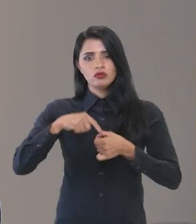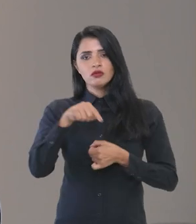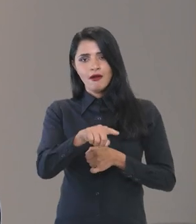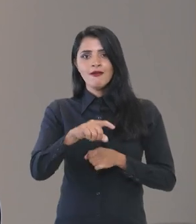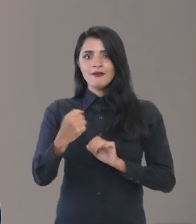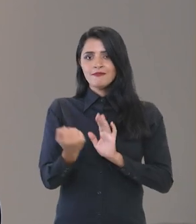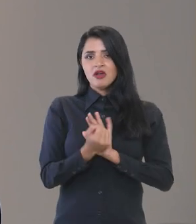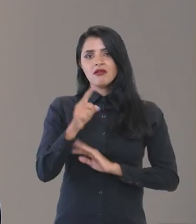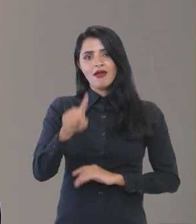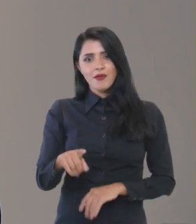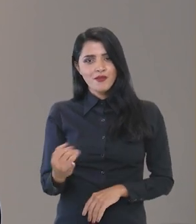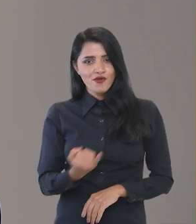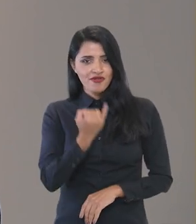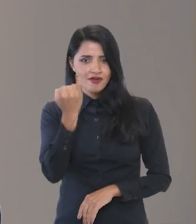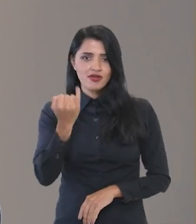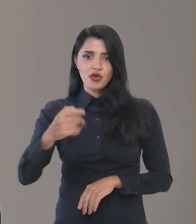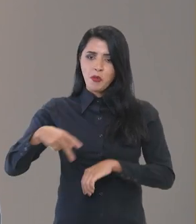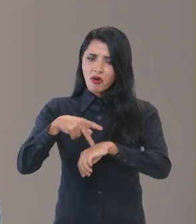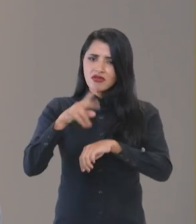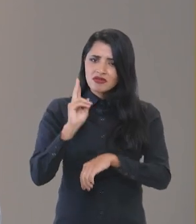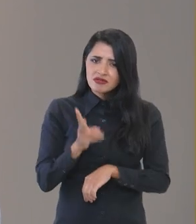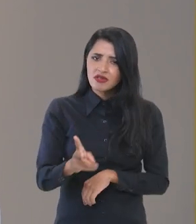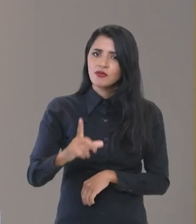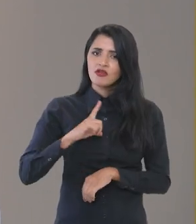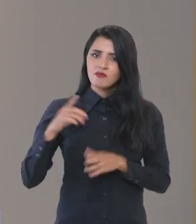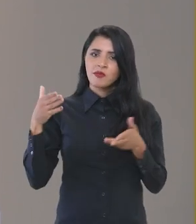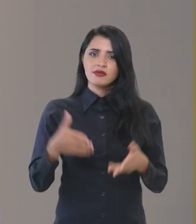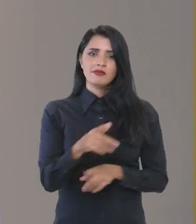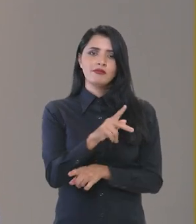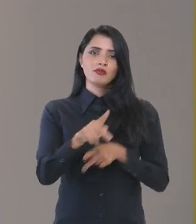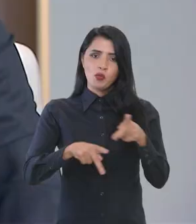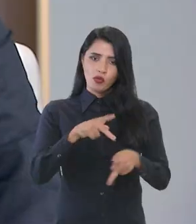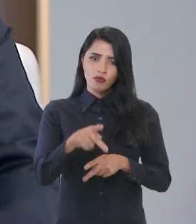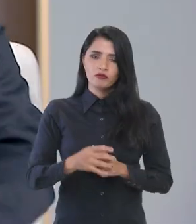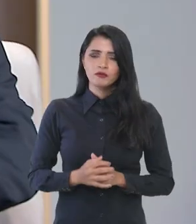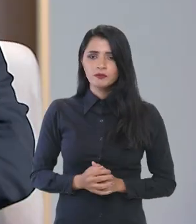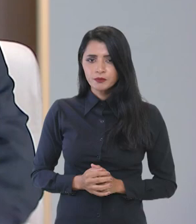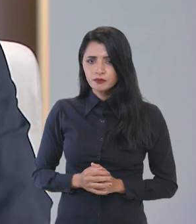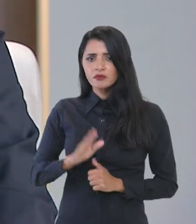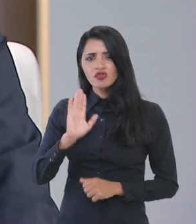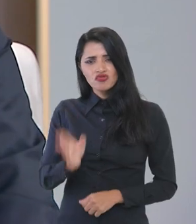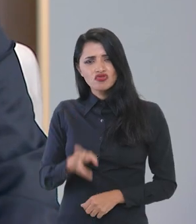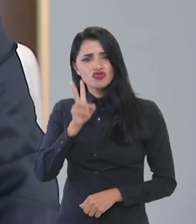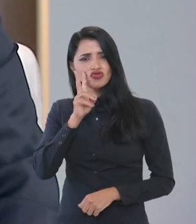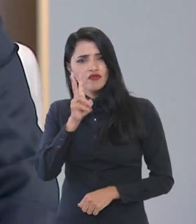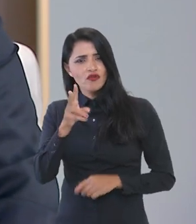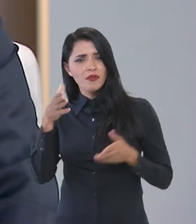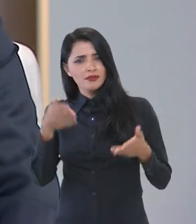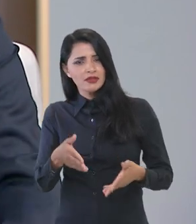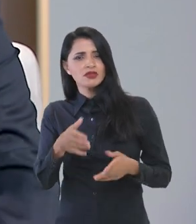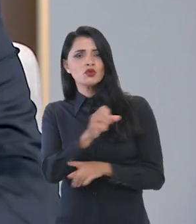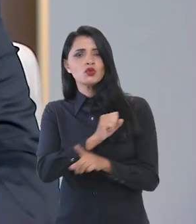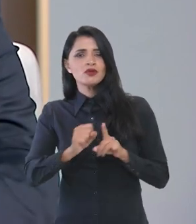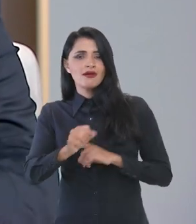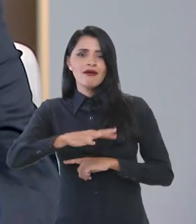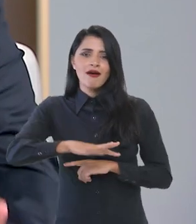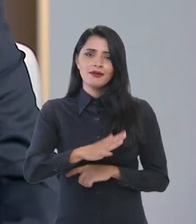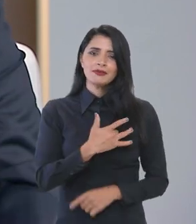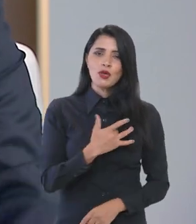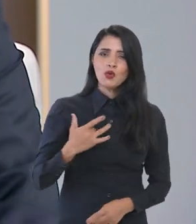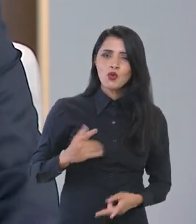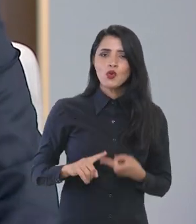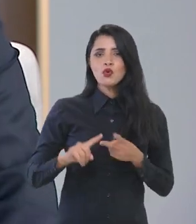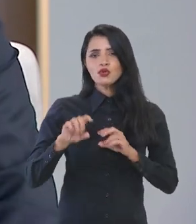desse legado tão importante que o país sempre teve na participação. Bom, a gente já viu participação social em áreas como